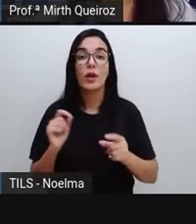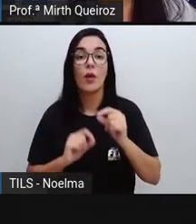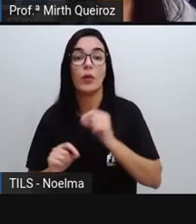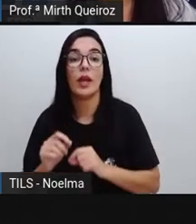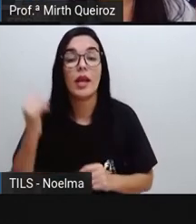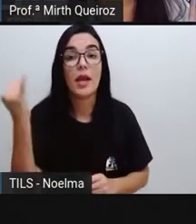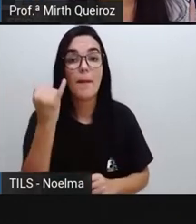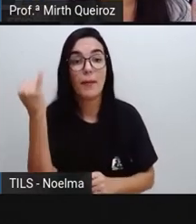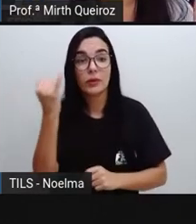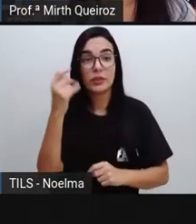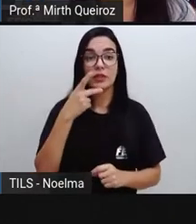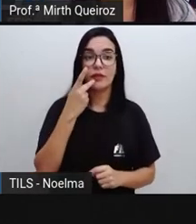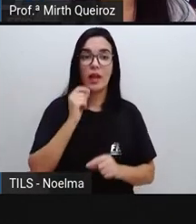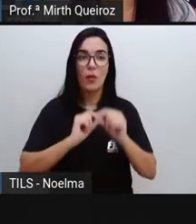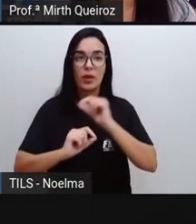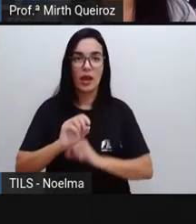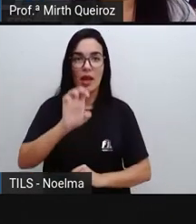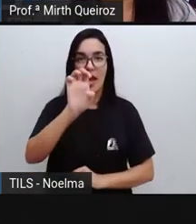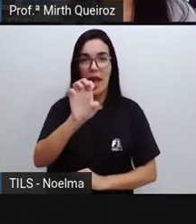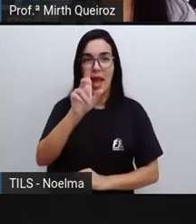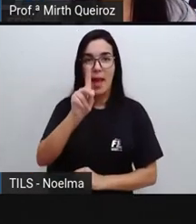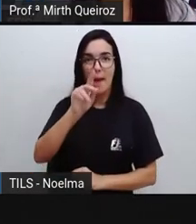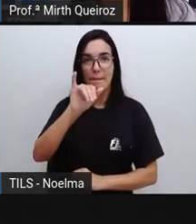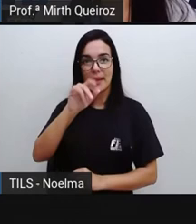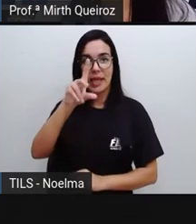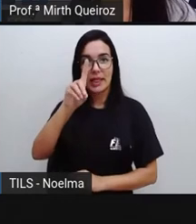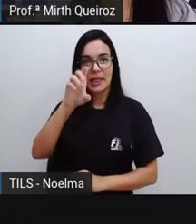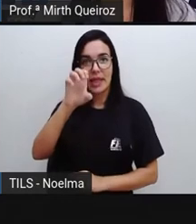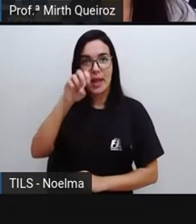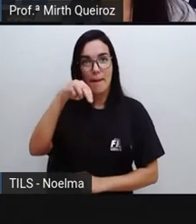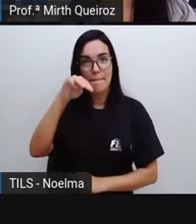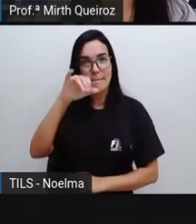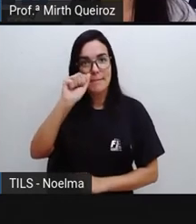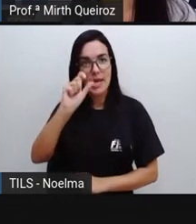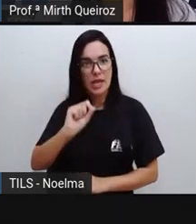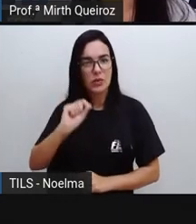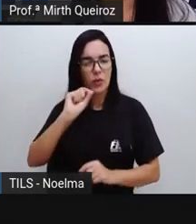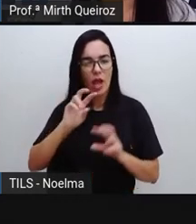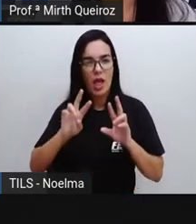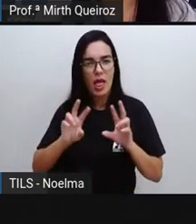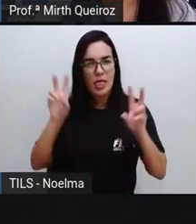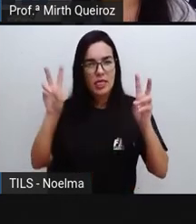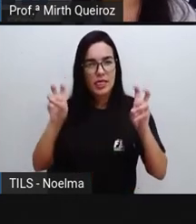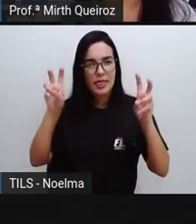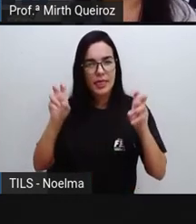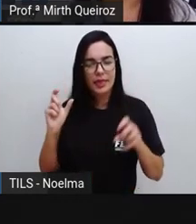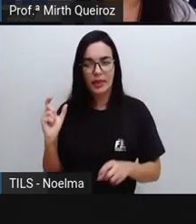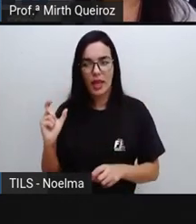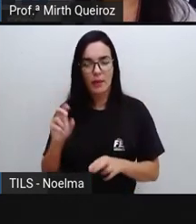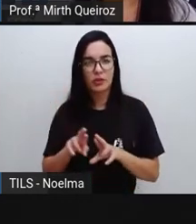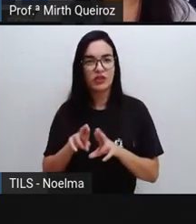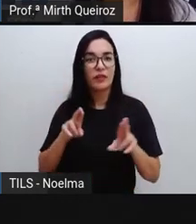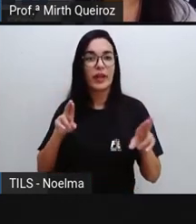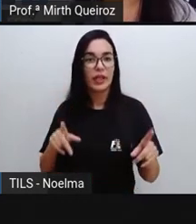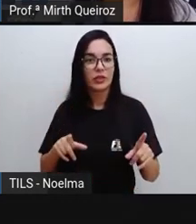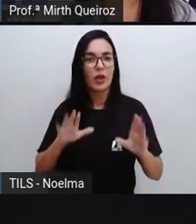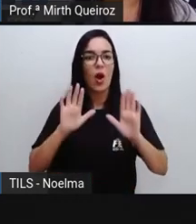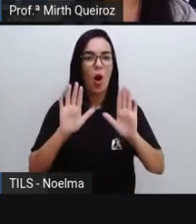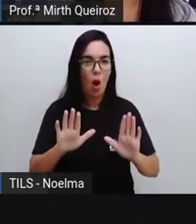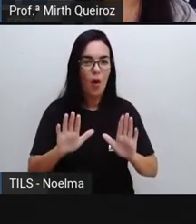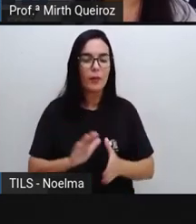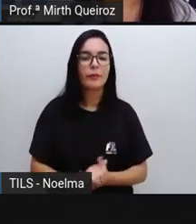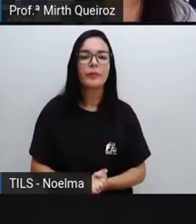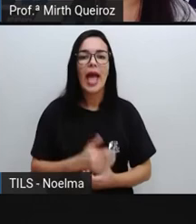Importante falar sobre epidemias e pandemias que são termos diferentes epidemias é quando há uma